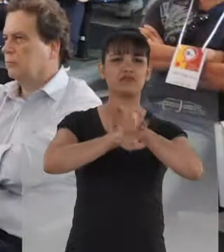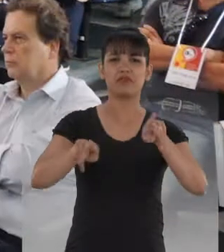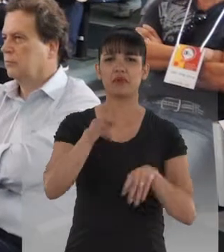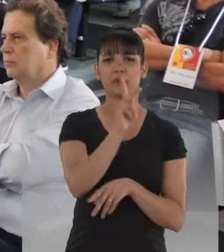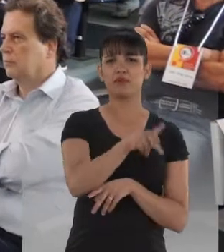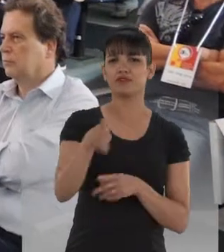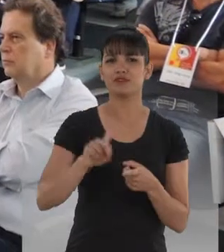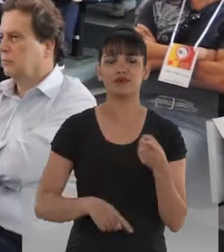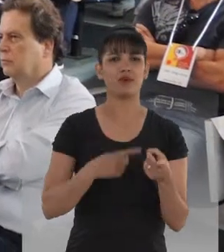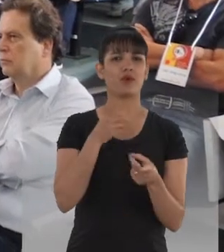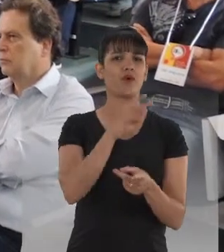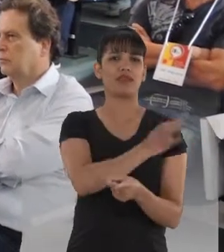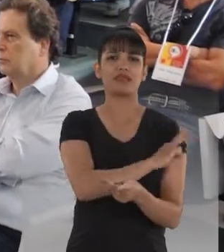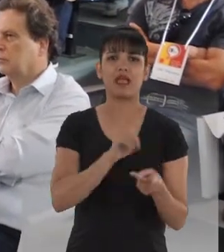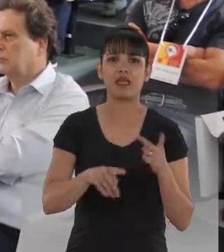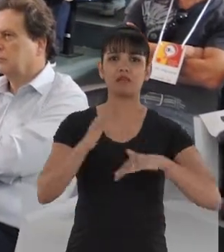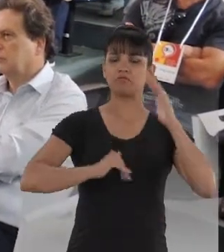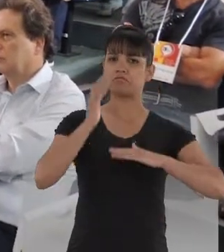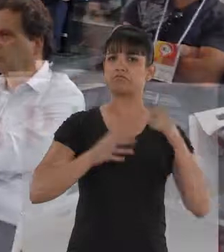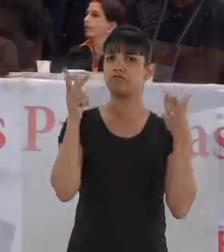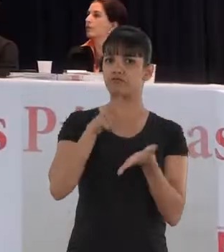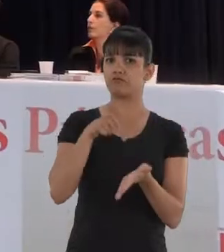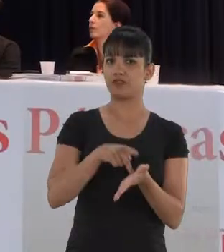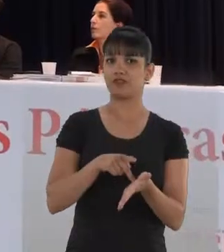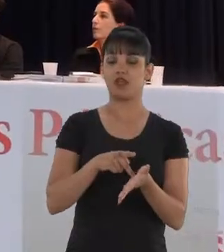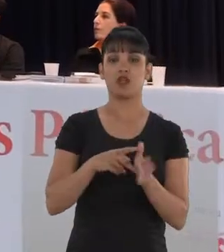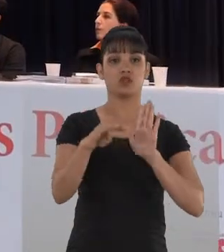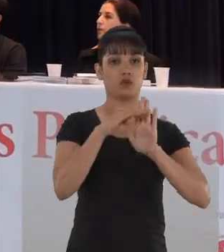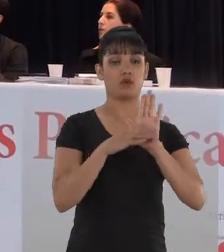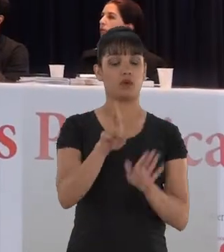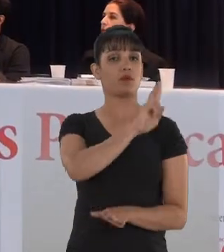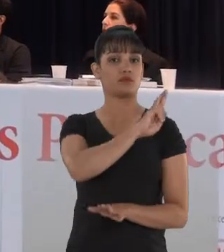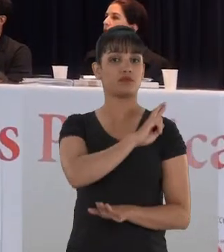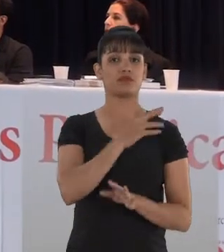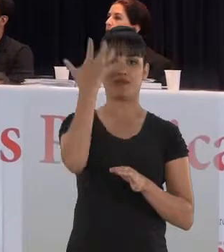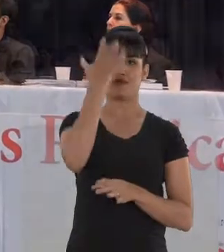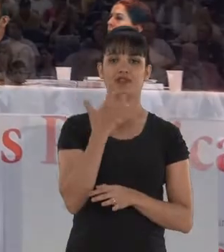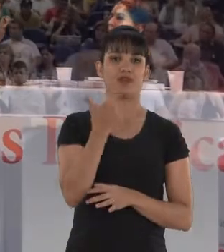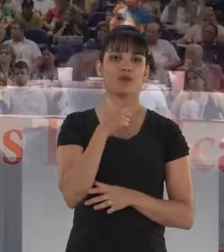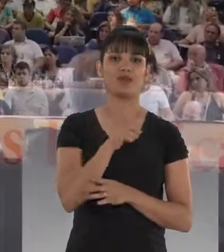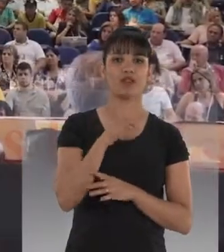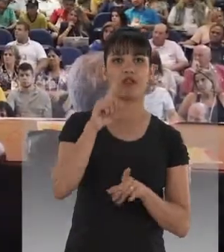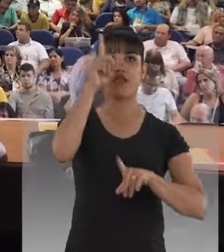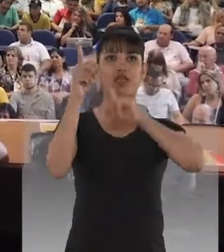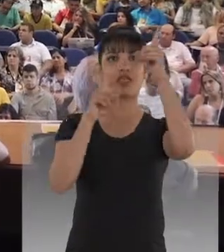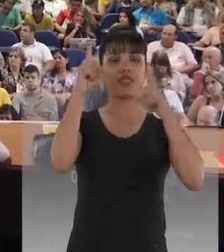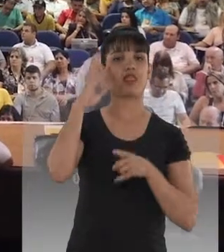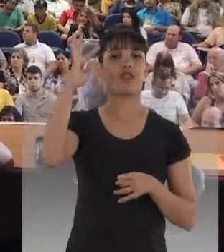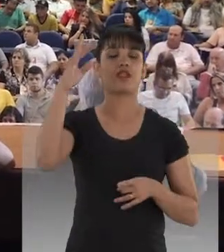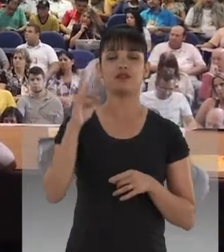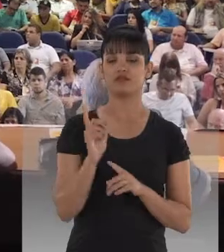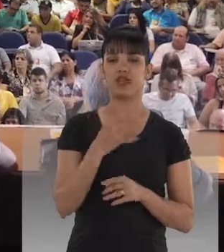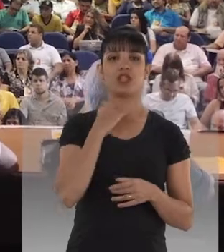professores, técnicos, especialistas. É um programa responsável e sério, sem demagogia e propostas